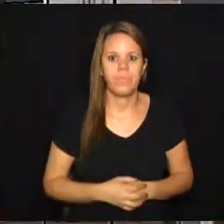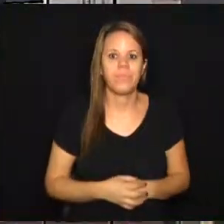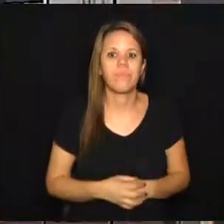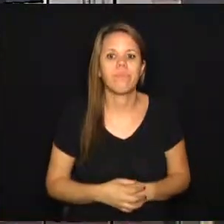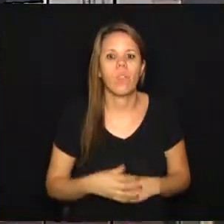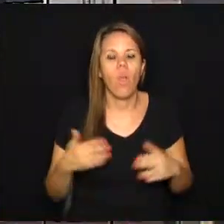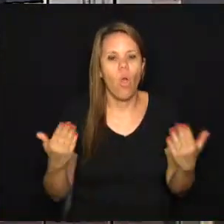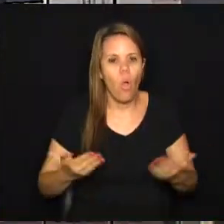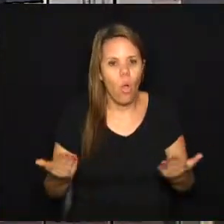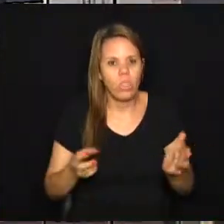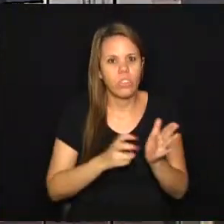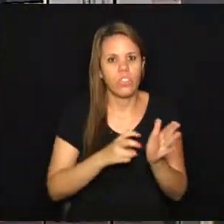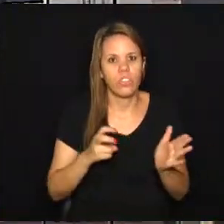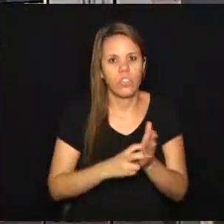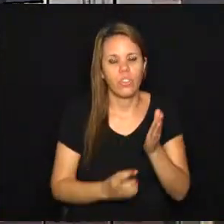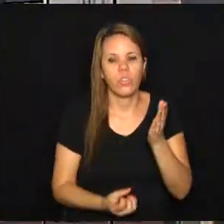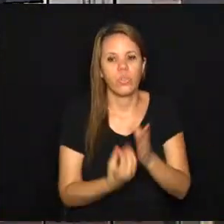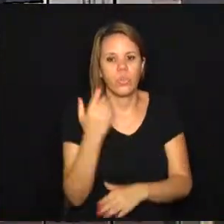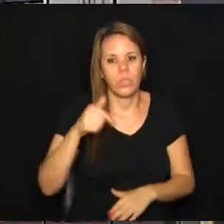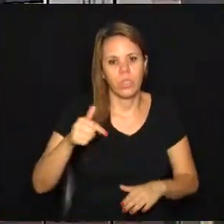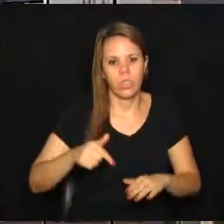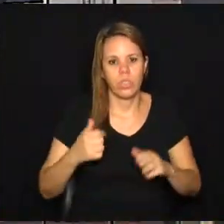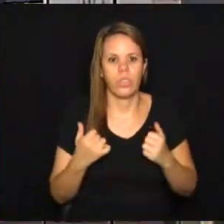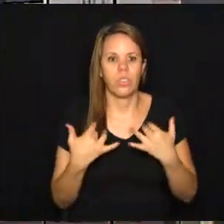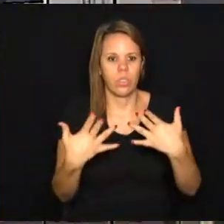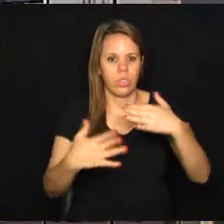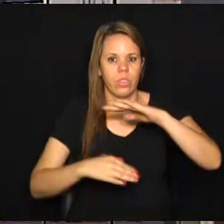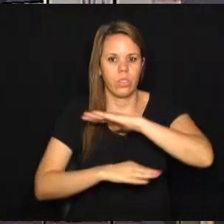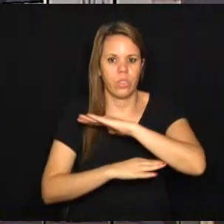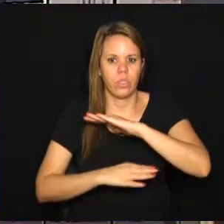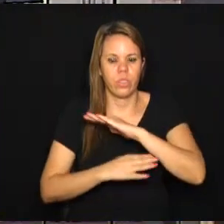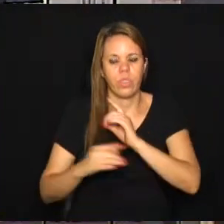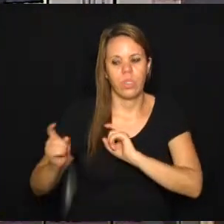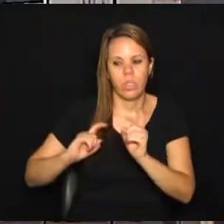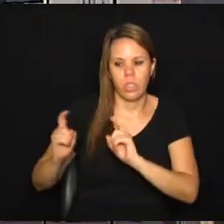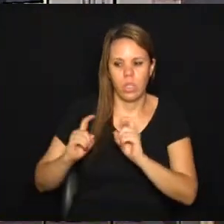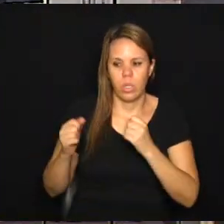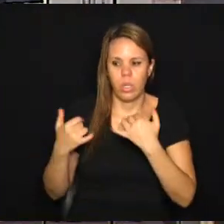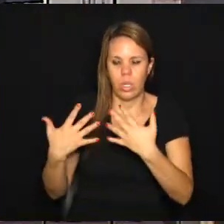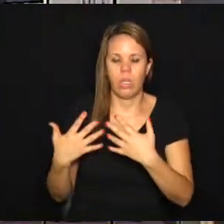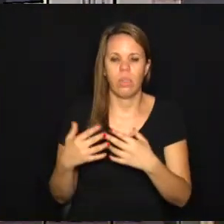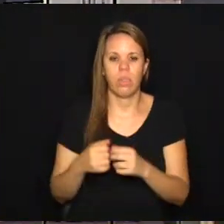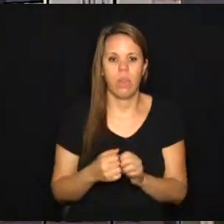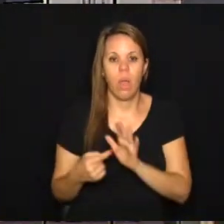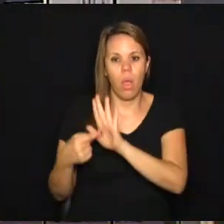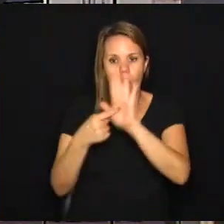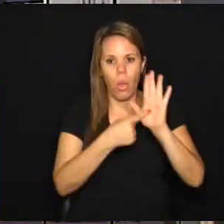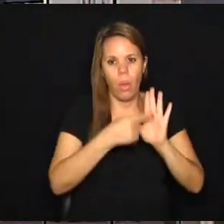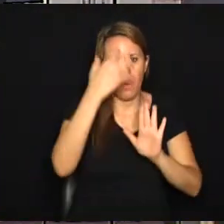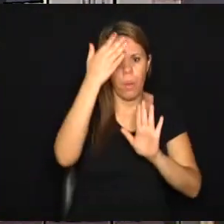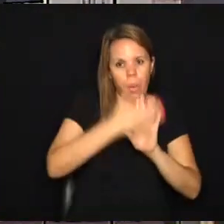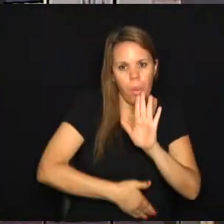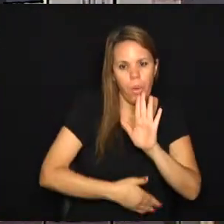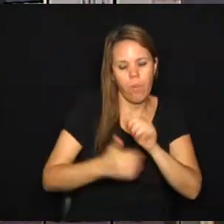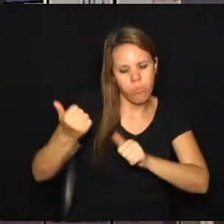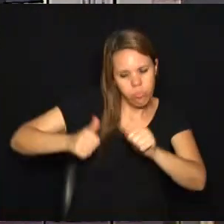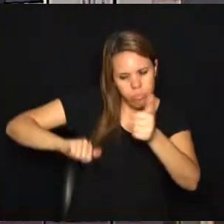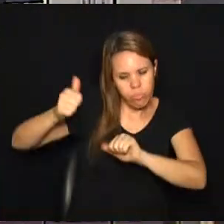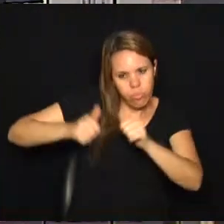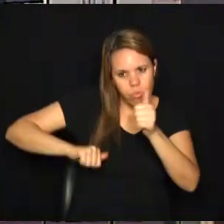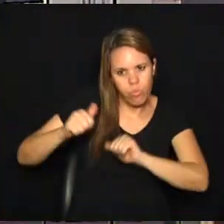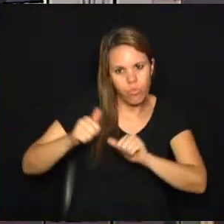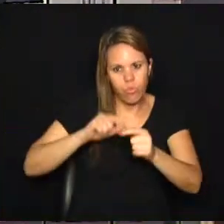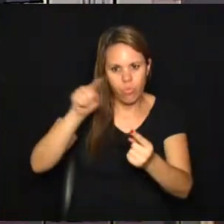Hoje pela manhã aconteceu aqui no plenário da Câmara a audiência pública para demonstração e avaliação